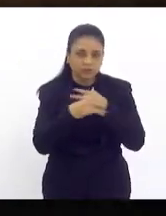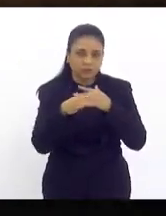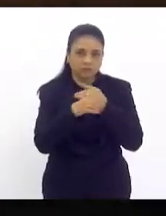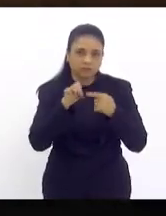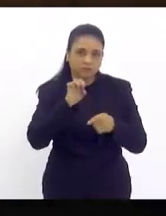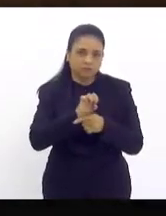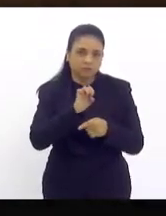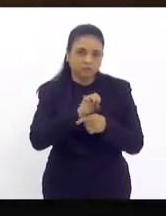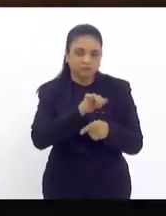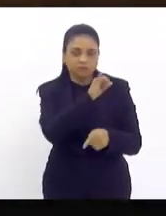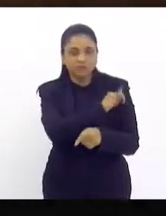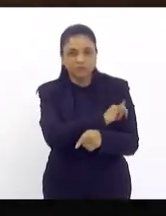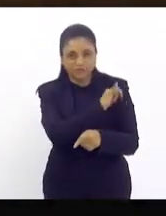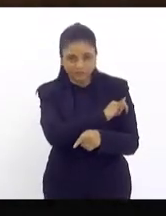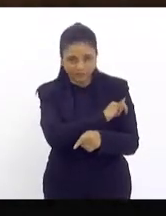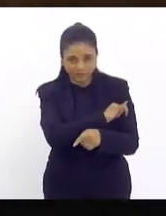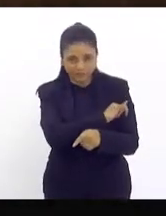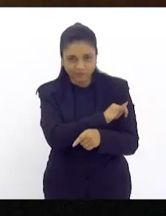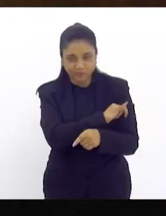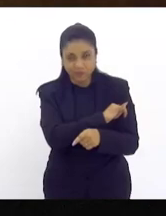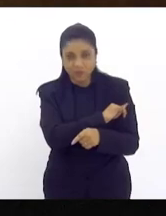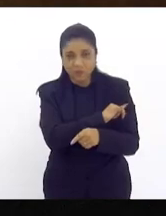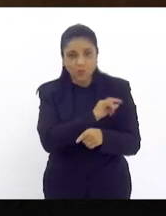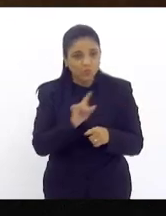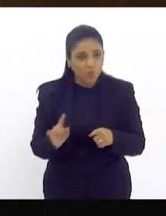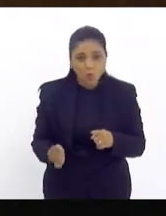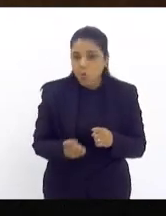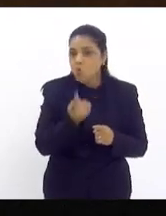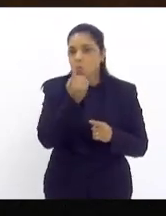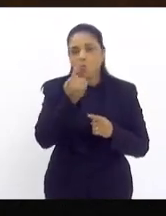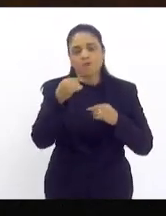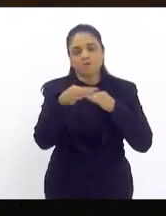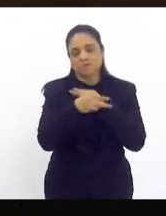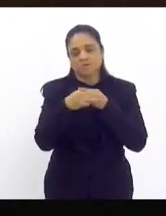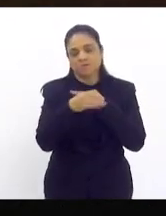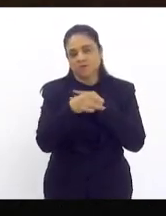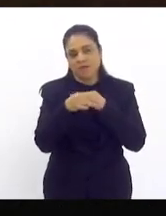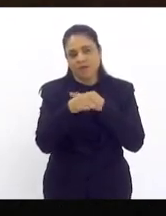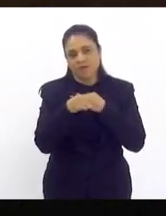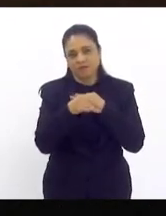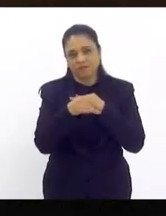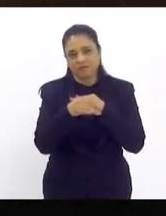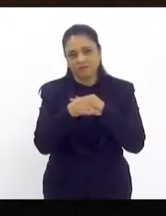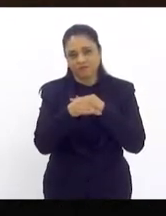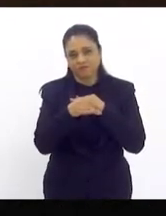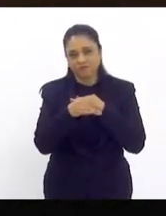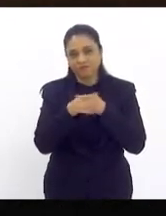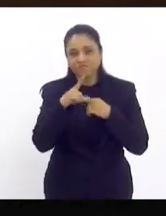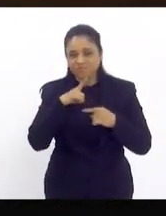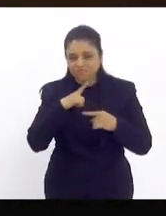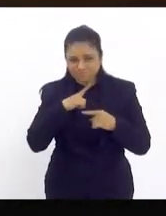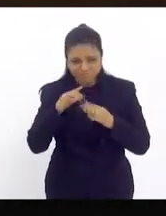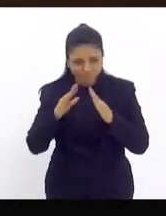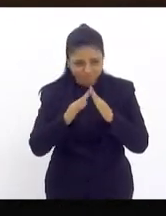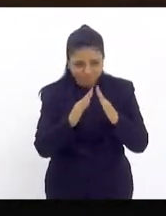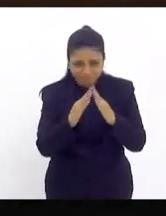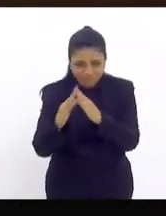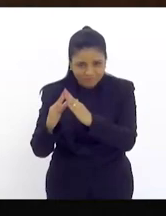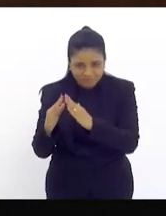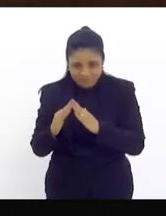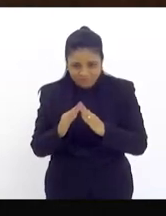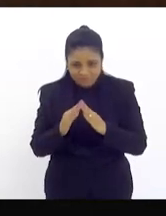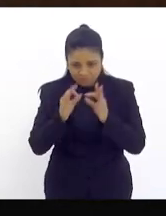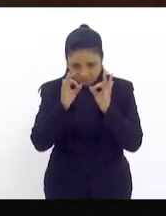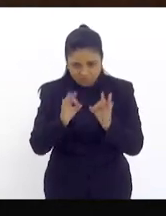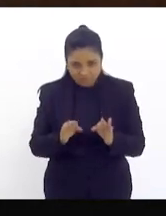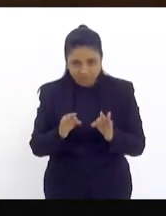estado do Rio de Janeiro não tem nenhuma cidade do estado do Rio de Janeiro em que a gente tenha moradia digna para